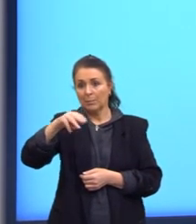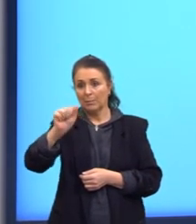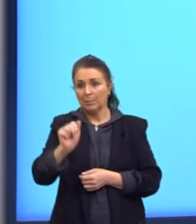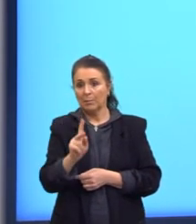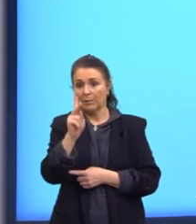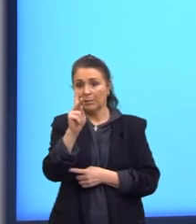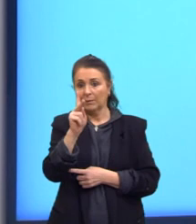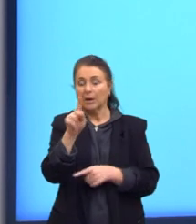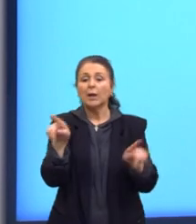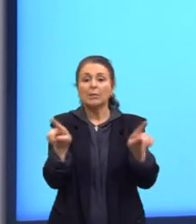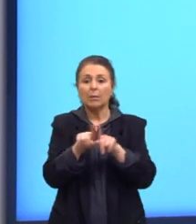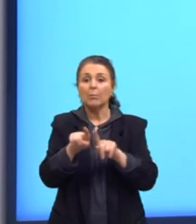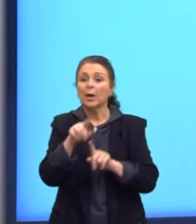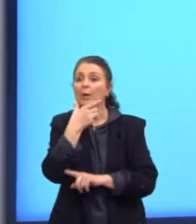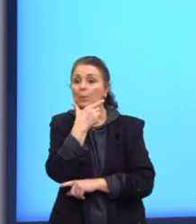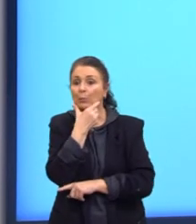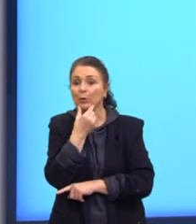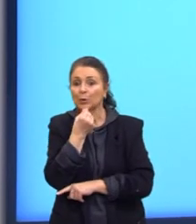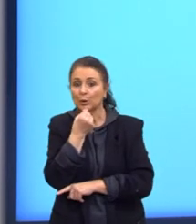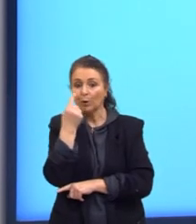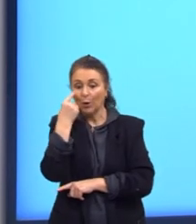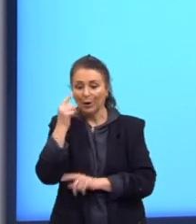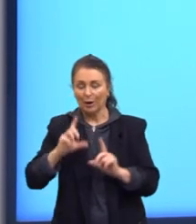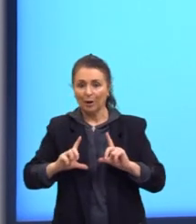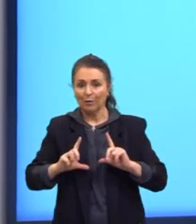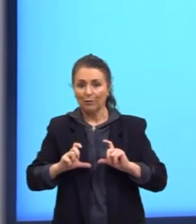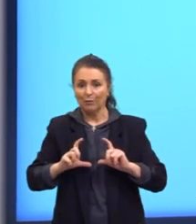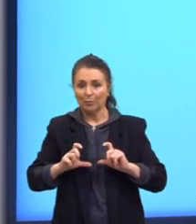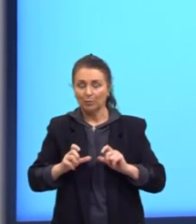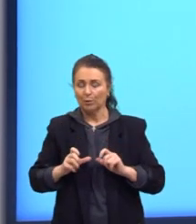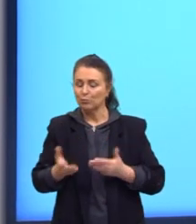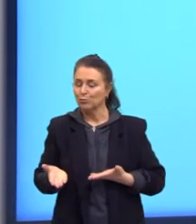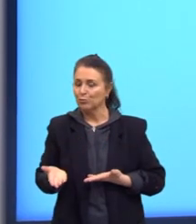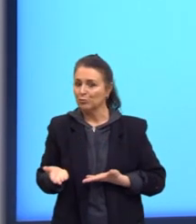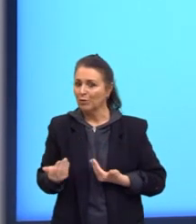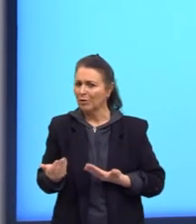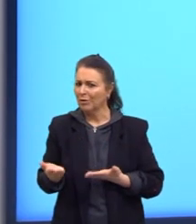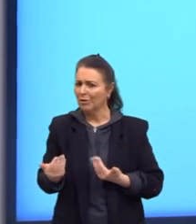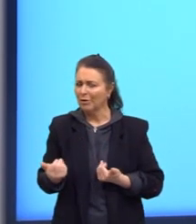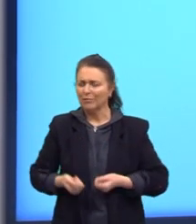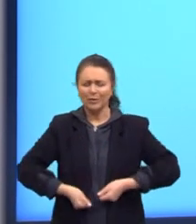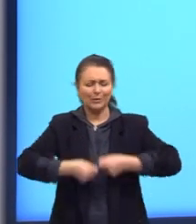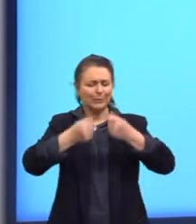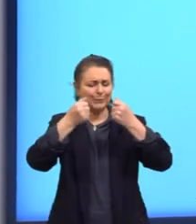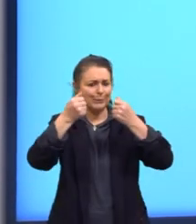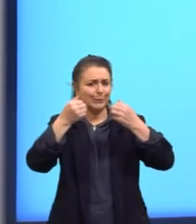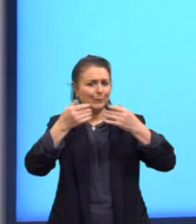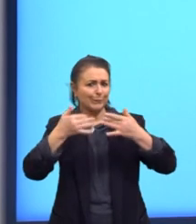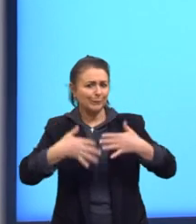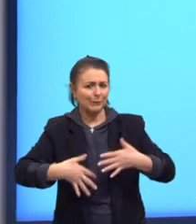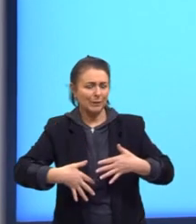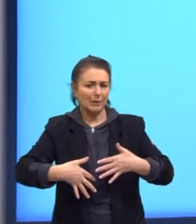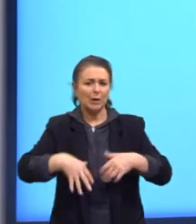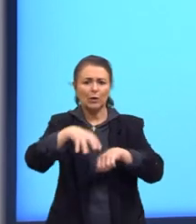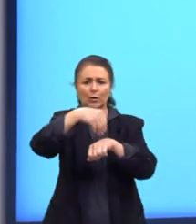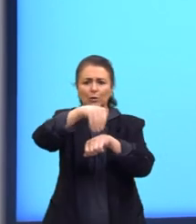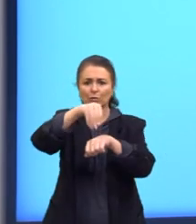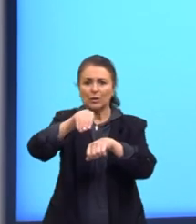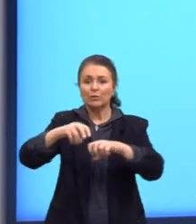também é um menino. Vocês podem ver aqui pelas fotos. Ele é um rapaz novinho. e ele fala sobre física.